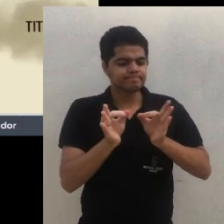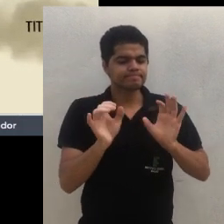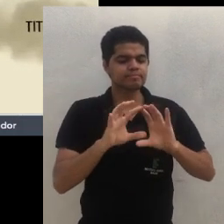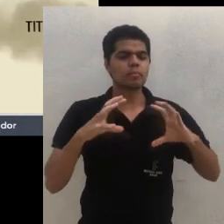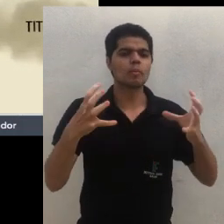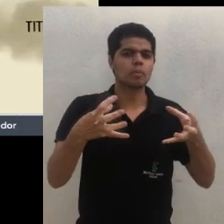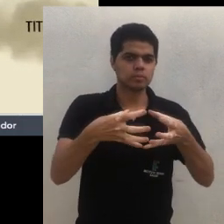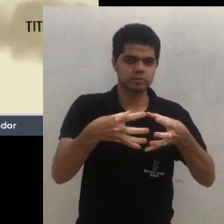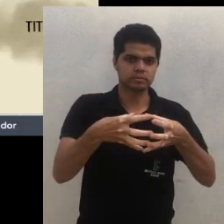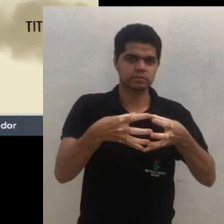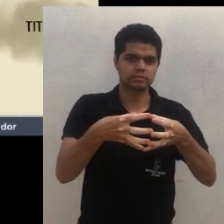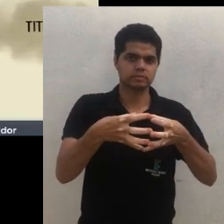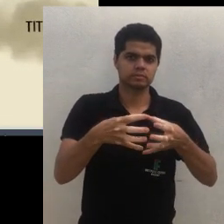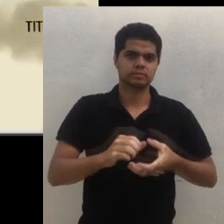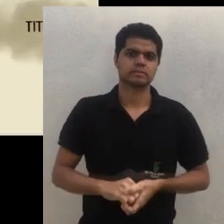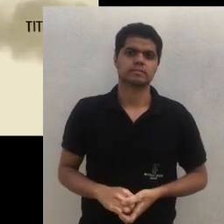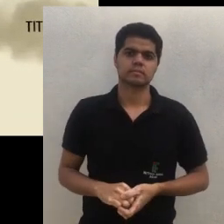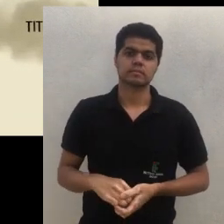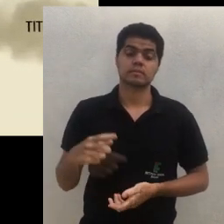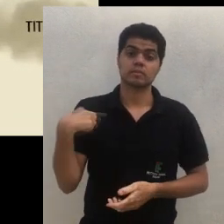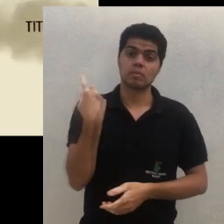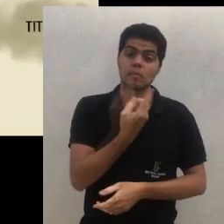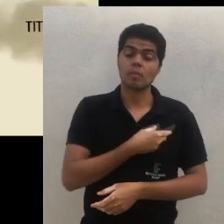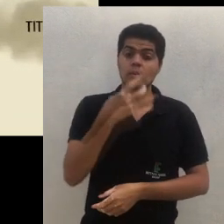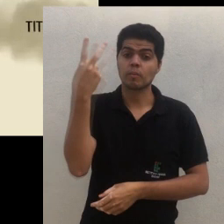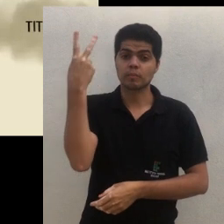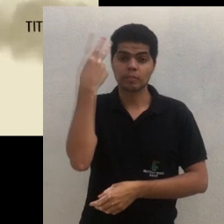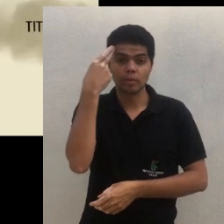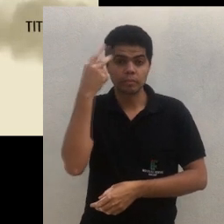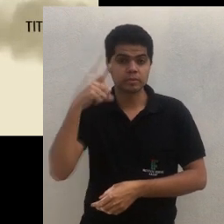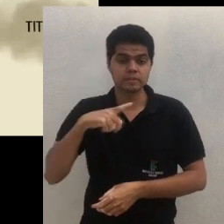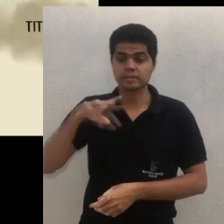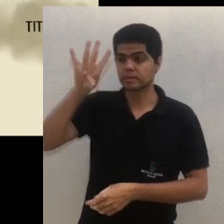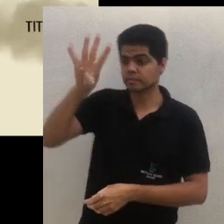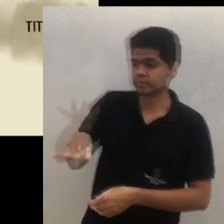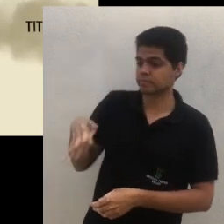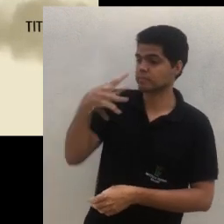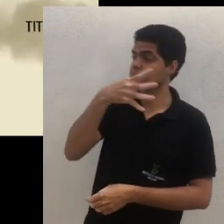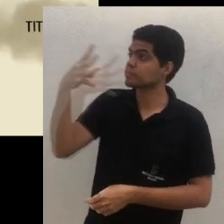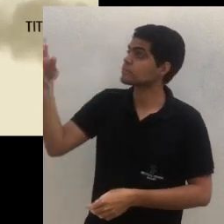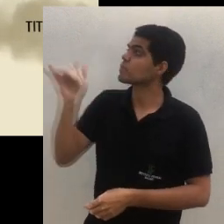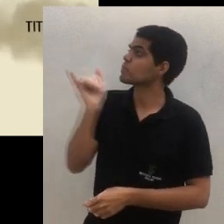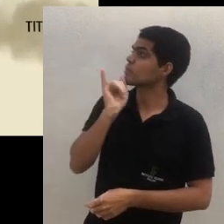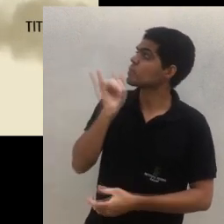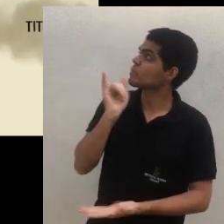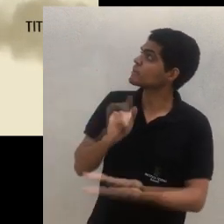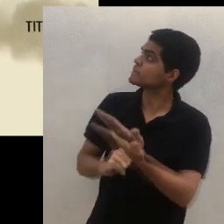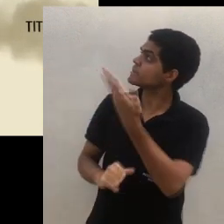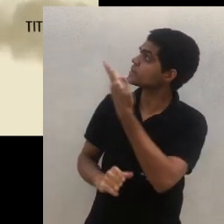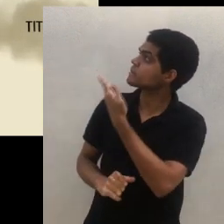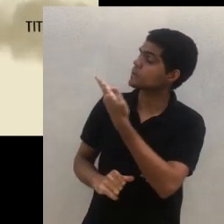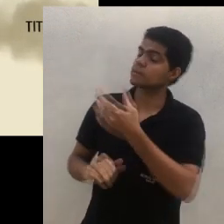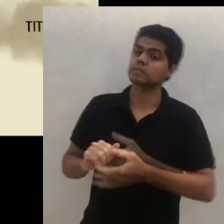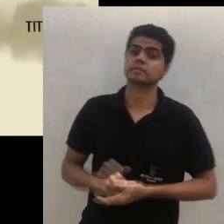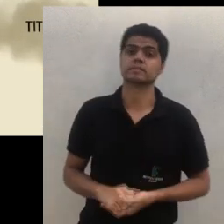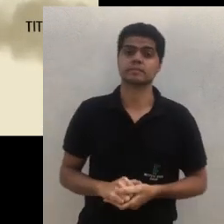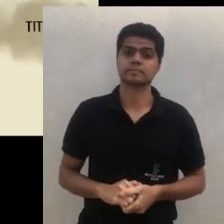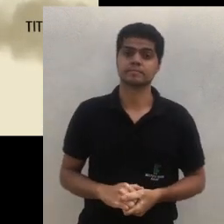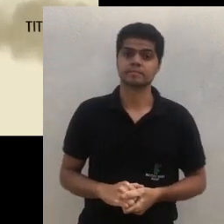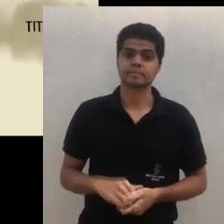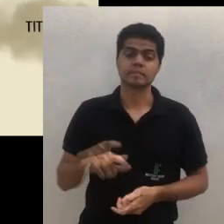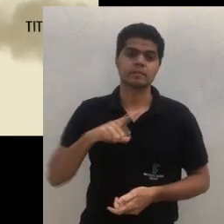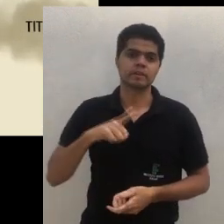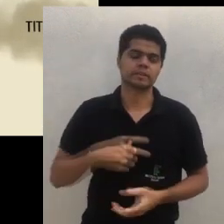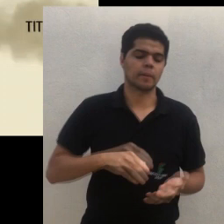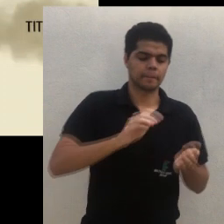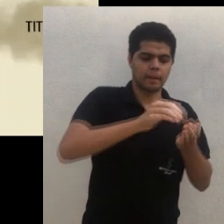geralmente trabalha com algumas tabelas, esse é um exemplo, por exemplo, eu vou colocar aqui abacate, eu tenho açoita